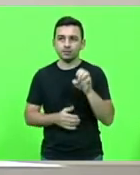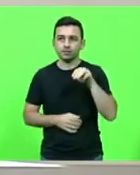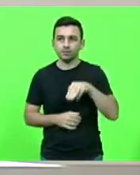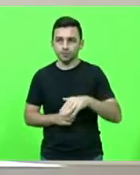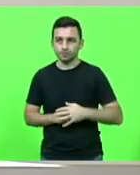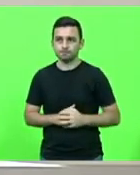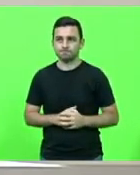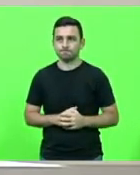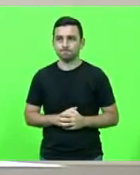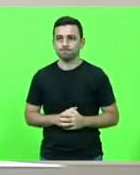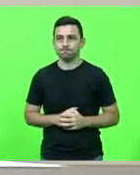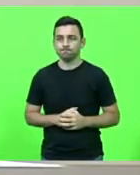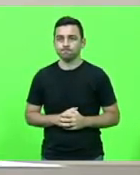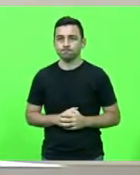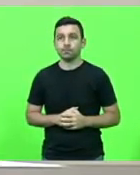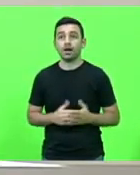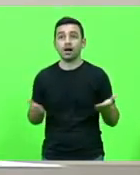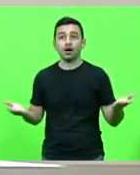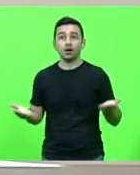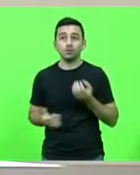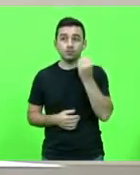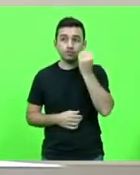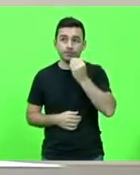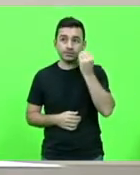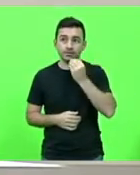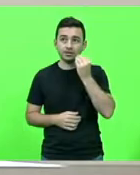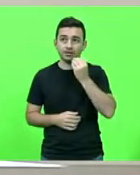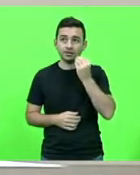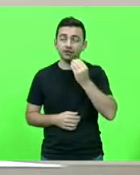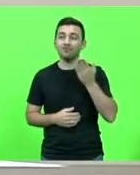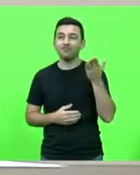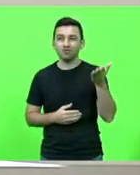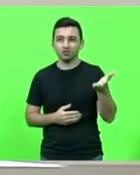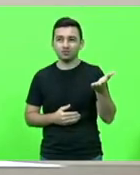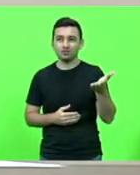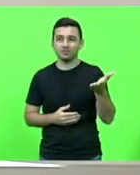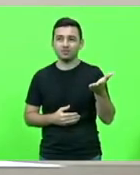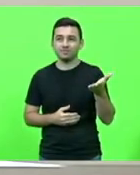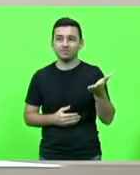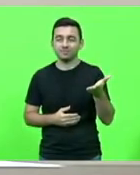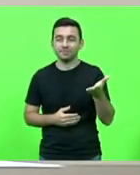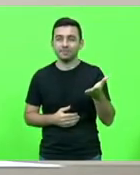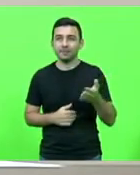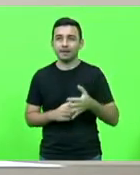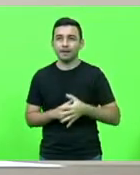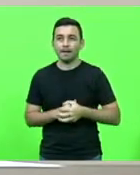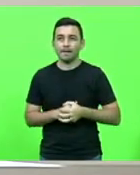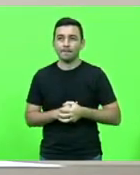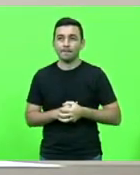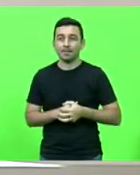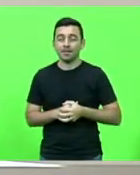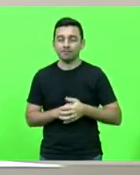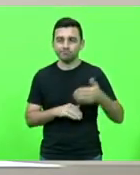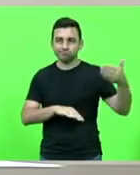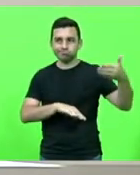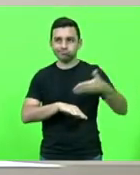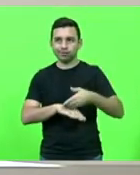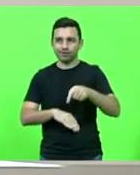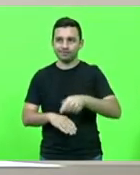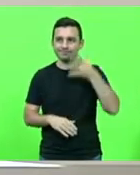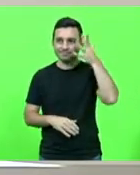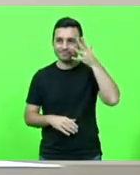queria aproveitar enquanto vossa excelência se destina à tribuna para